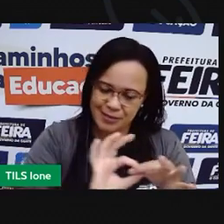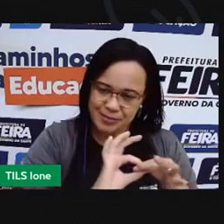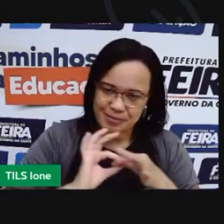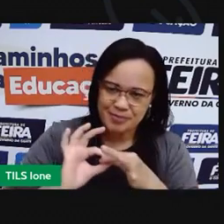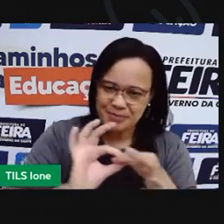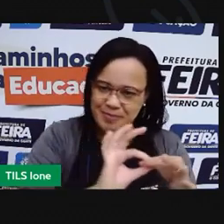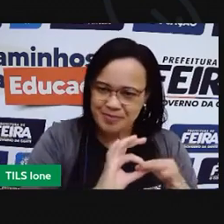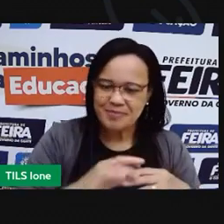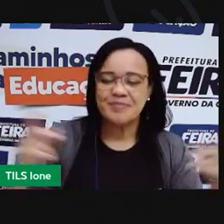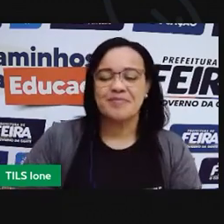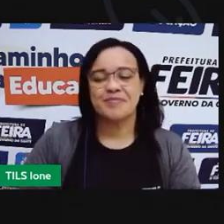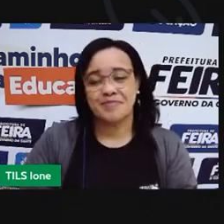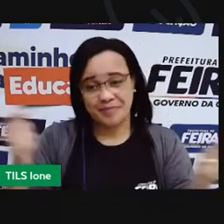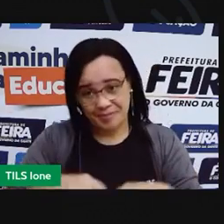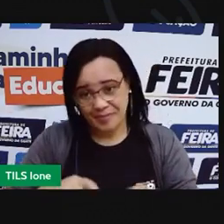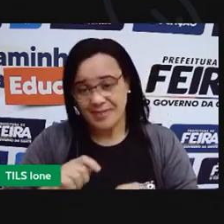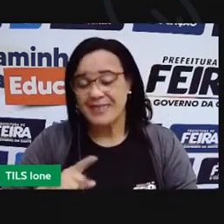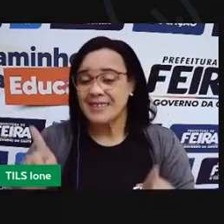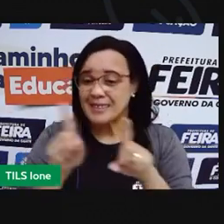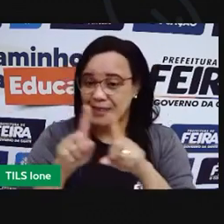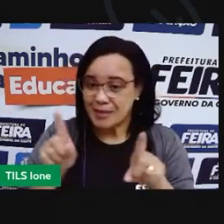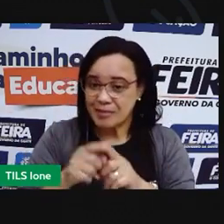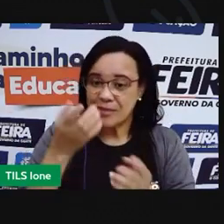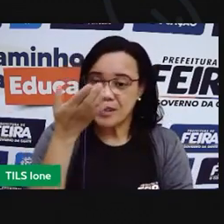cuidados básicos que a gente pode ter em casa.